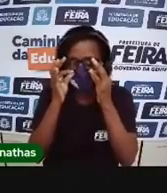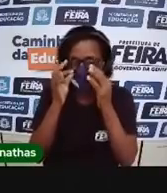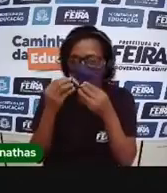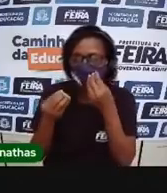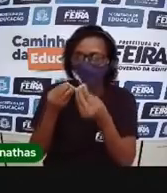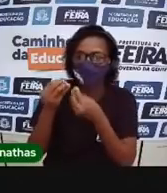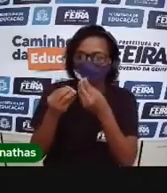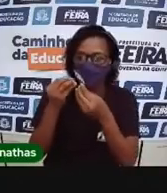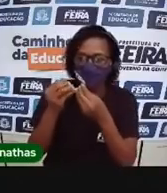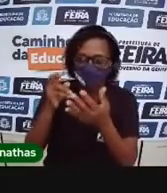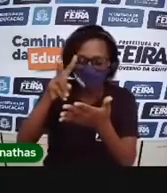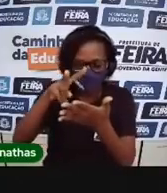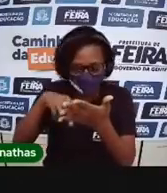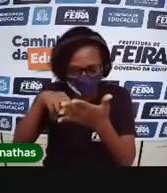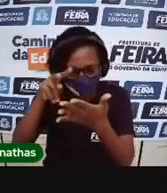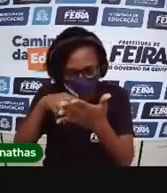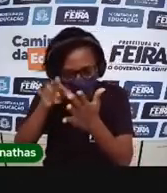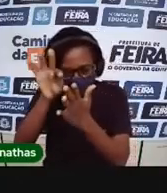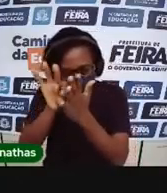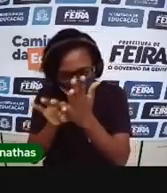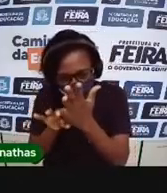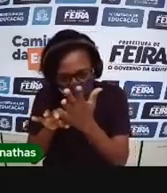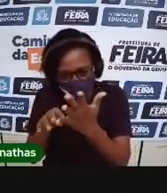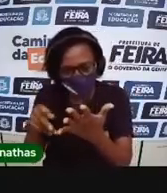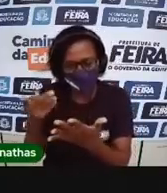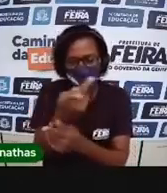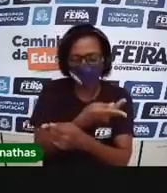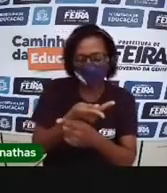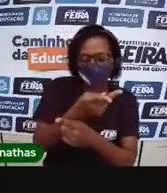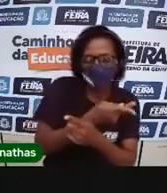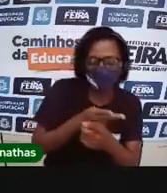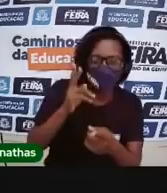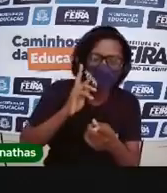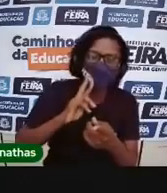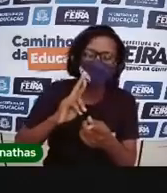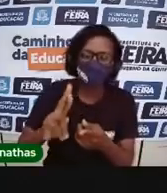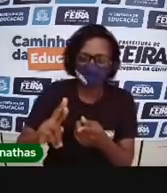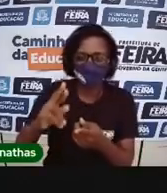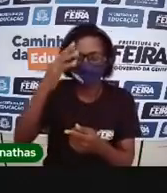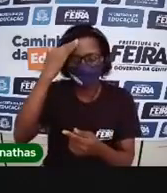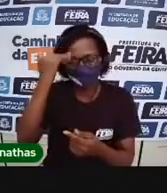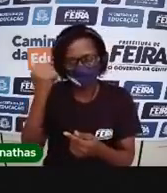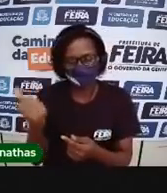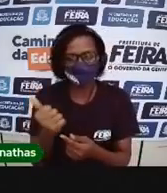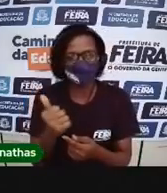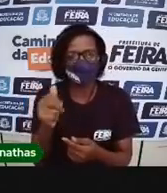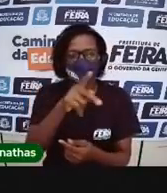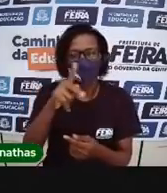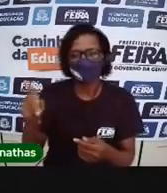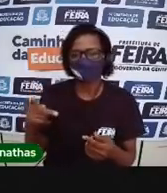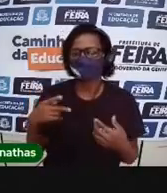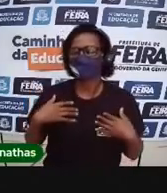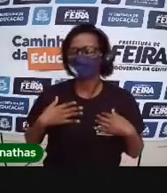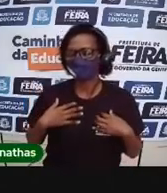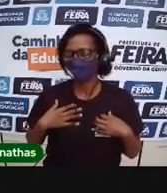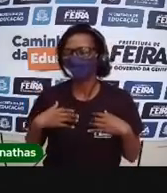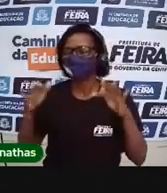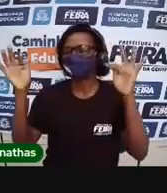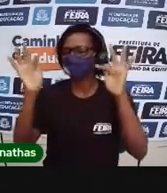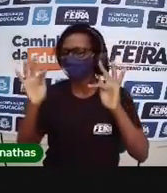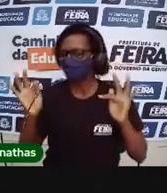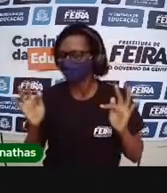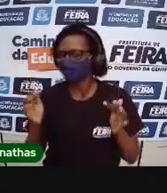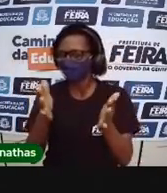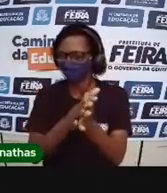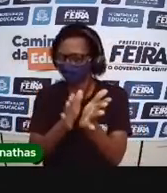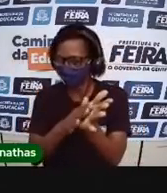letra, a tarefinha vai ficar linda e a pró vai ficar muito orgulhosa do seu trabalho, viu? E não